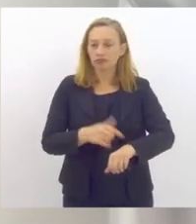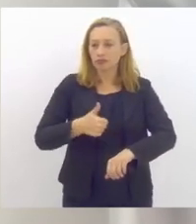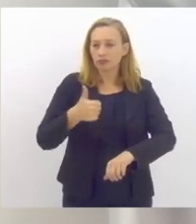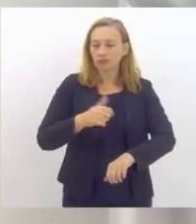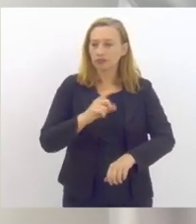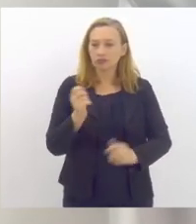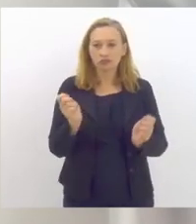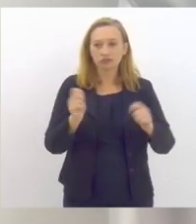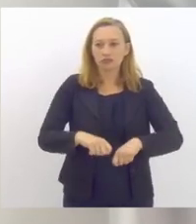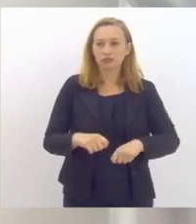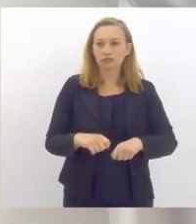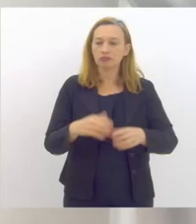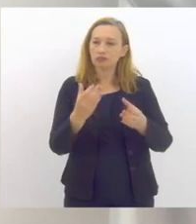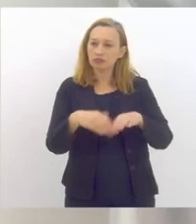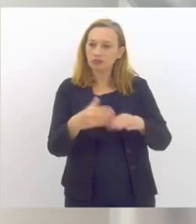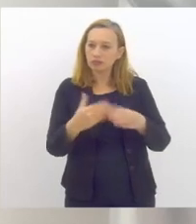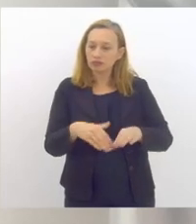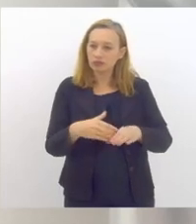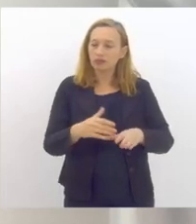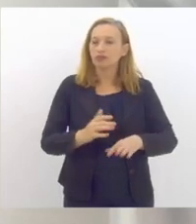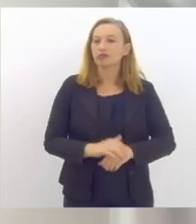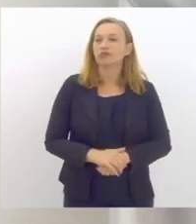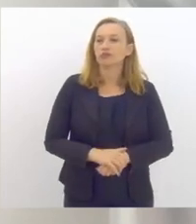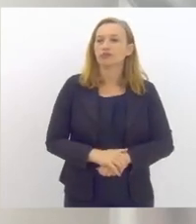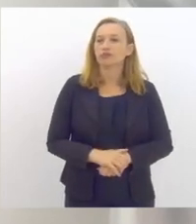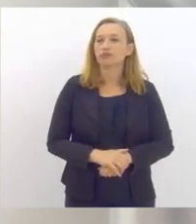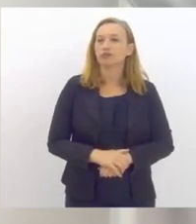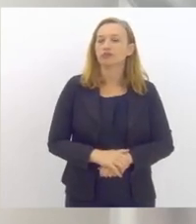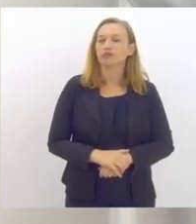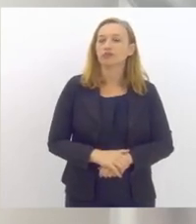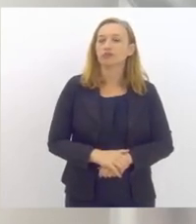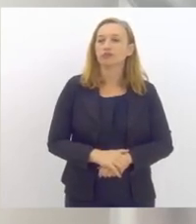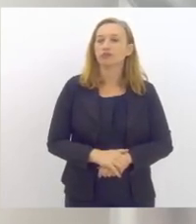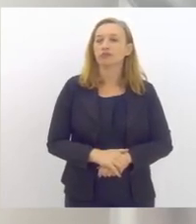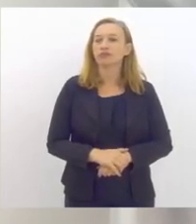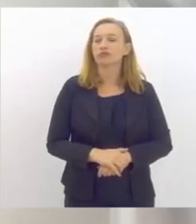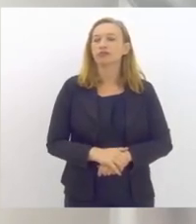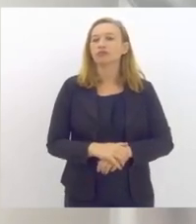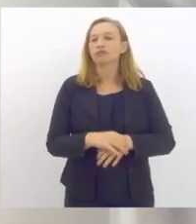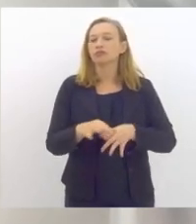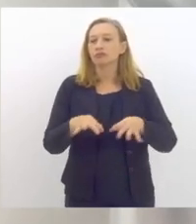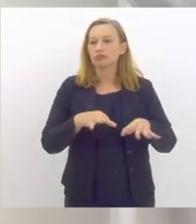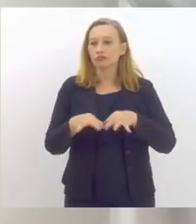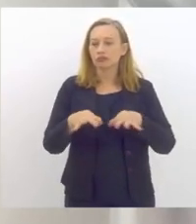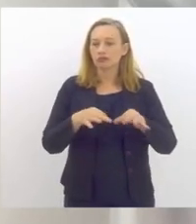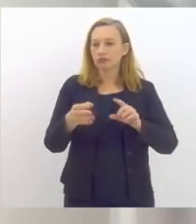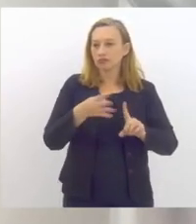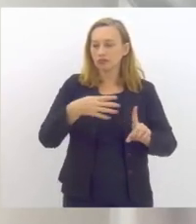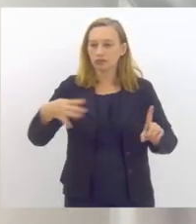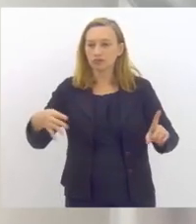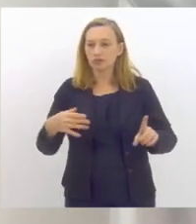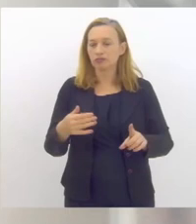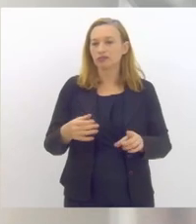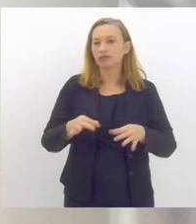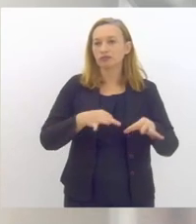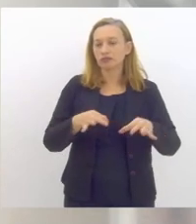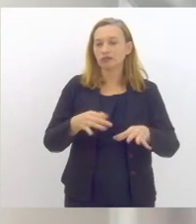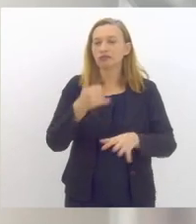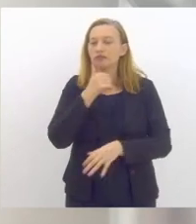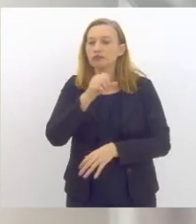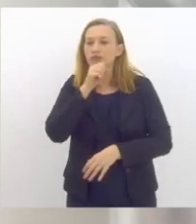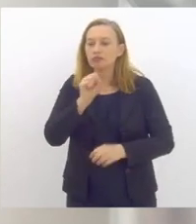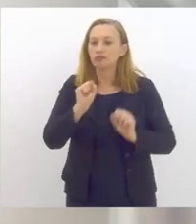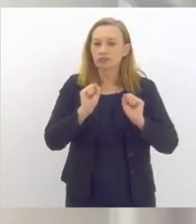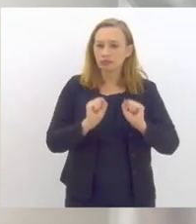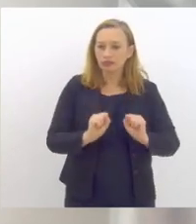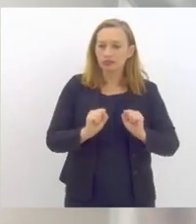através de concurso público, que seja através da extensão do projeto MAI, para que a gente possa ter esses